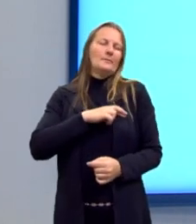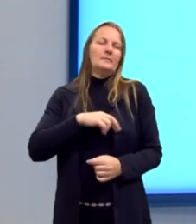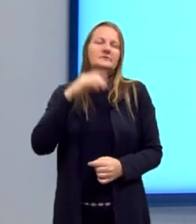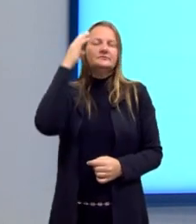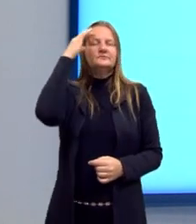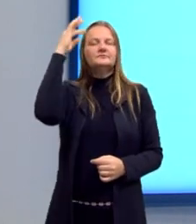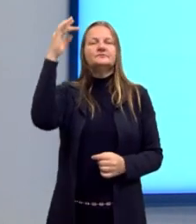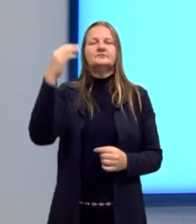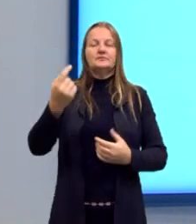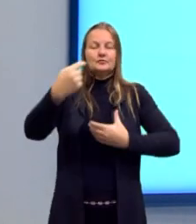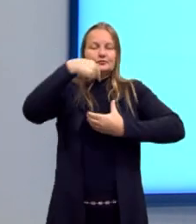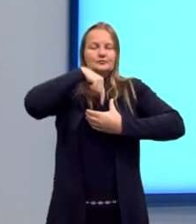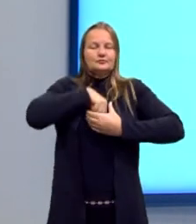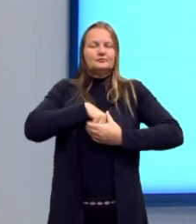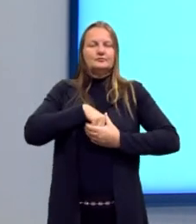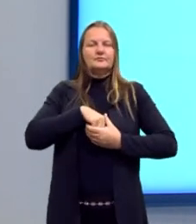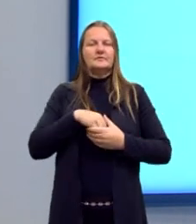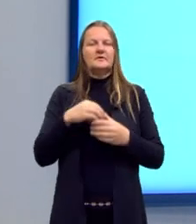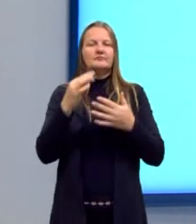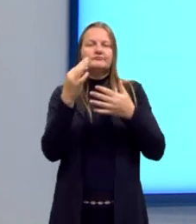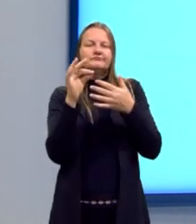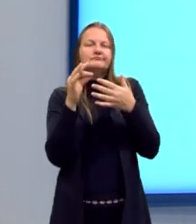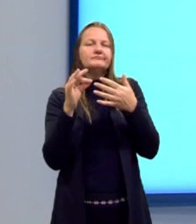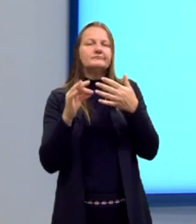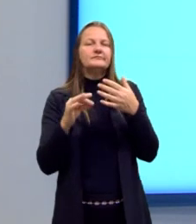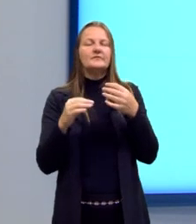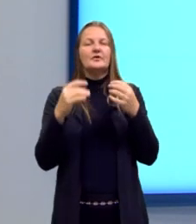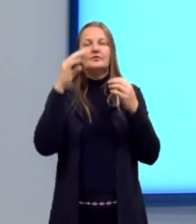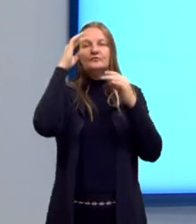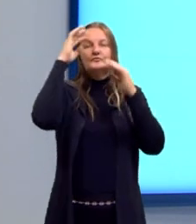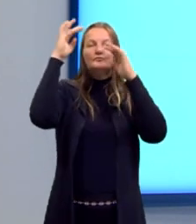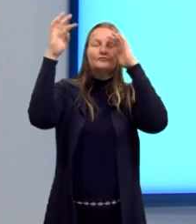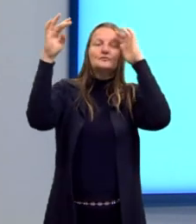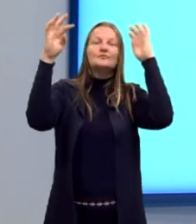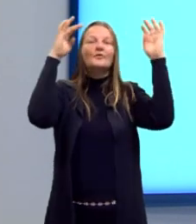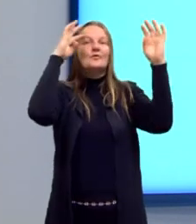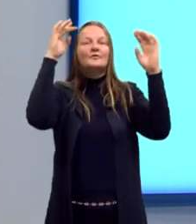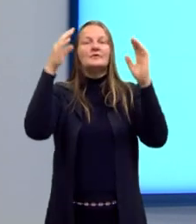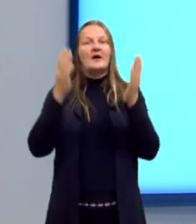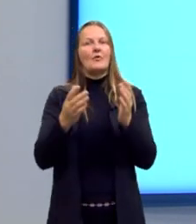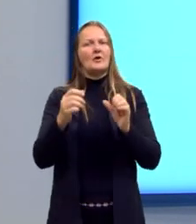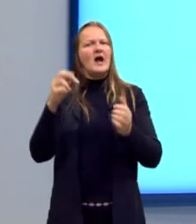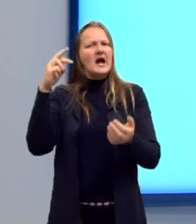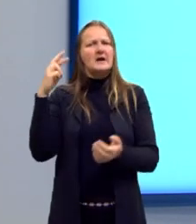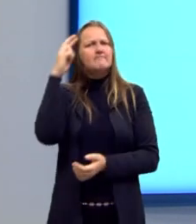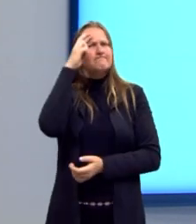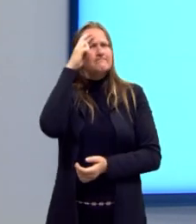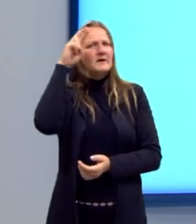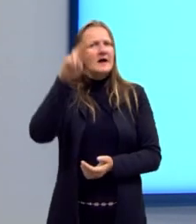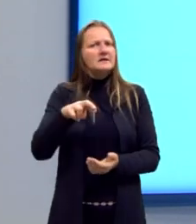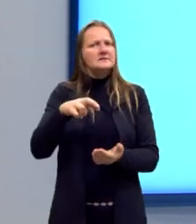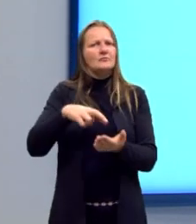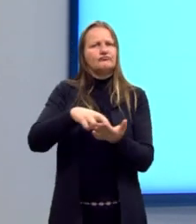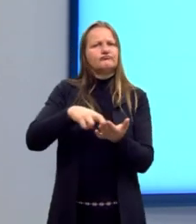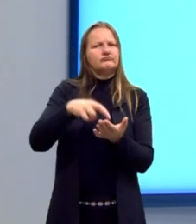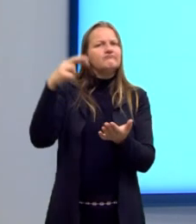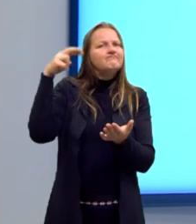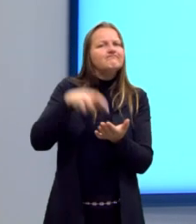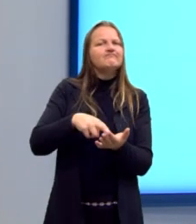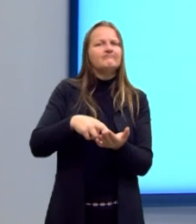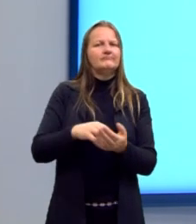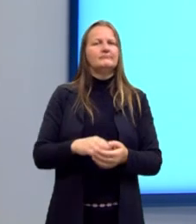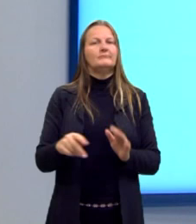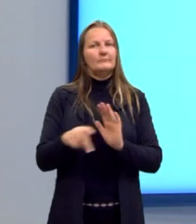de subjetividade, de delicadeza, de sonhos, agora não. Agora eu tenho a razão. A razão. Então